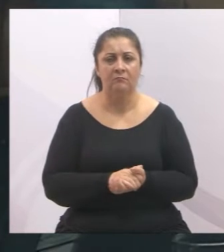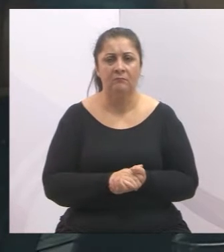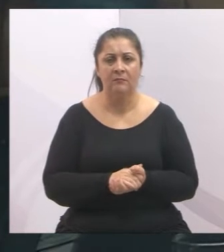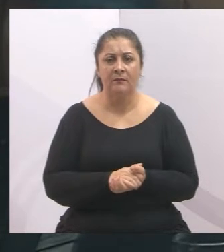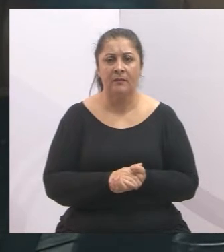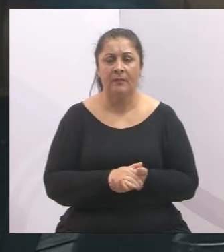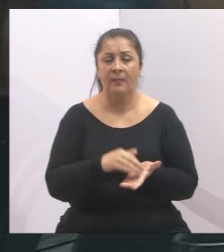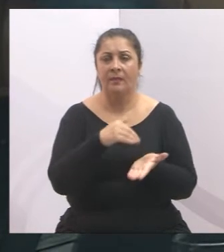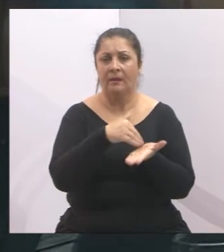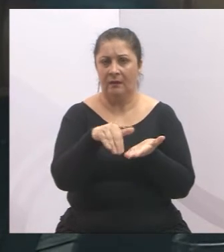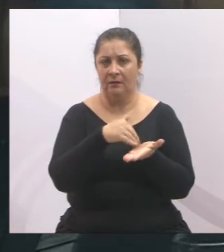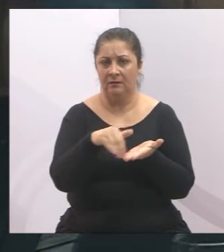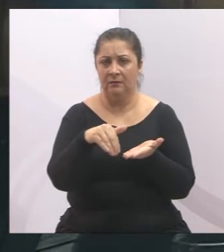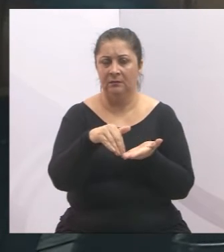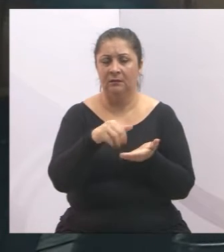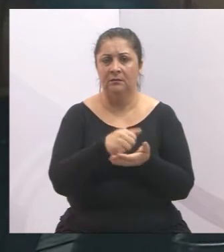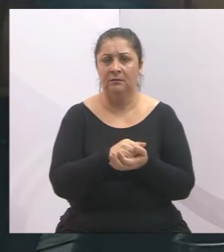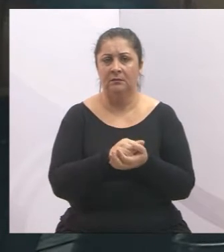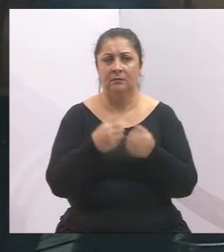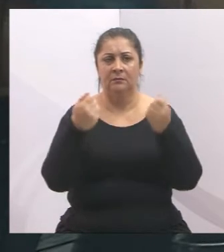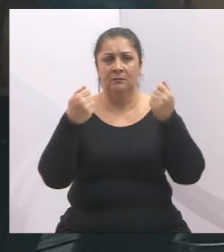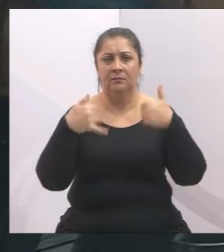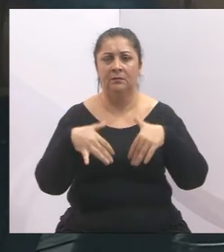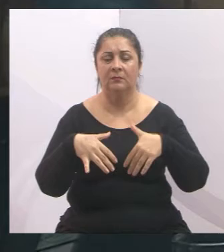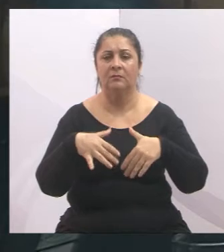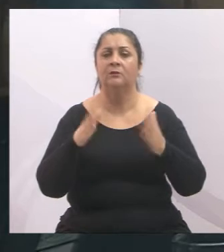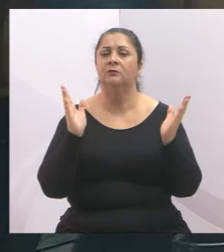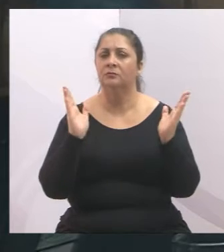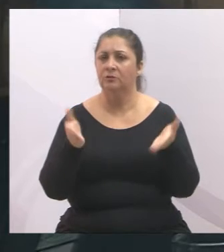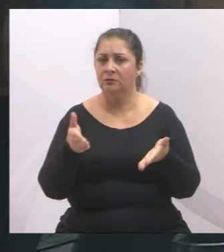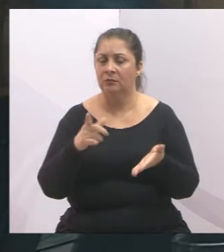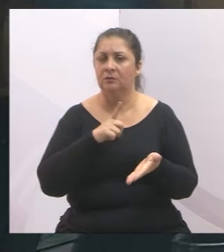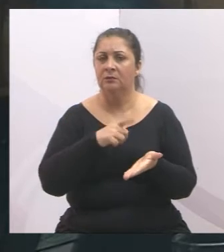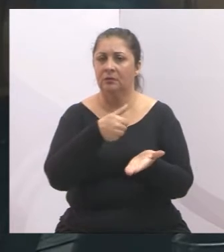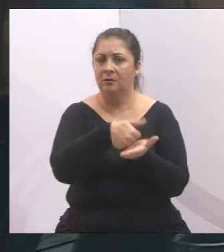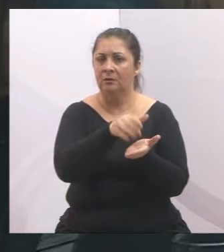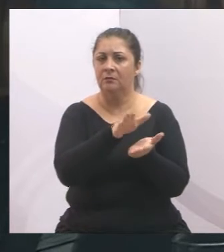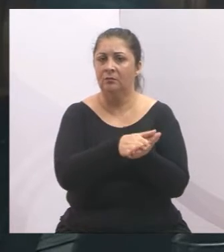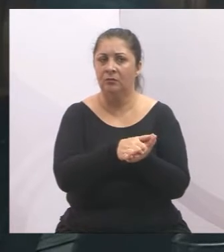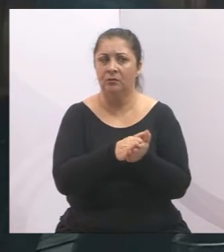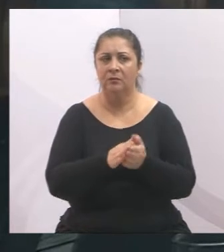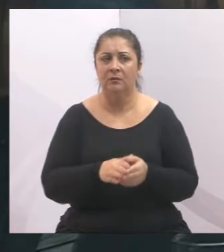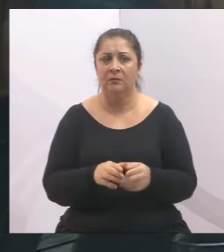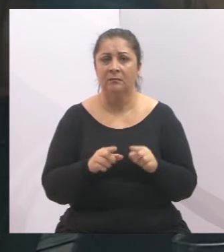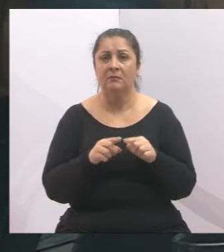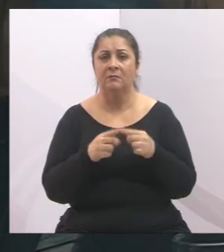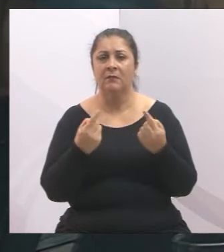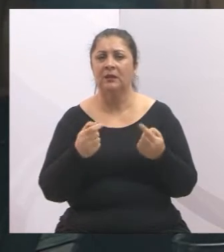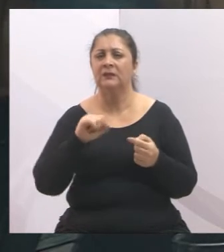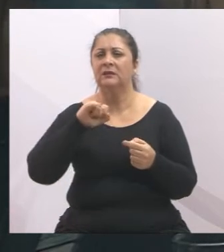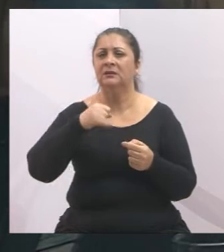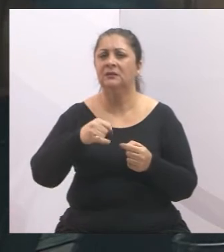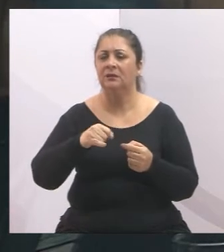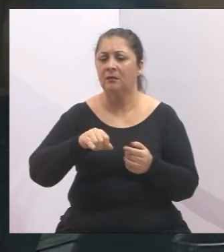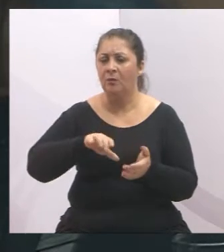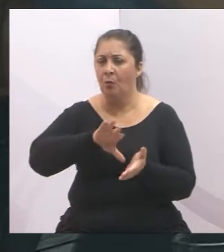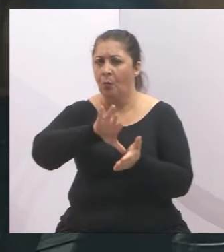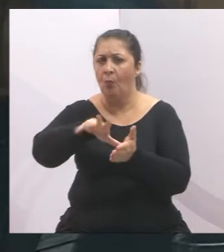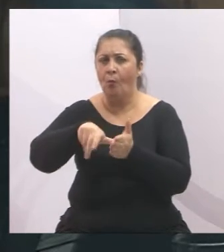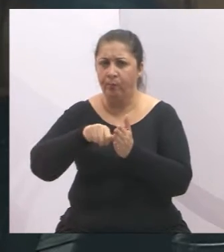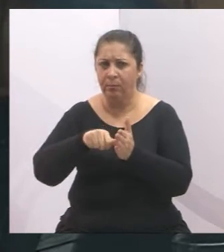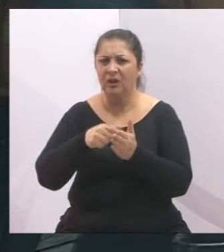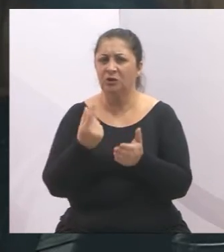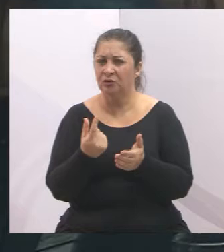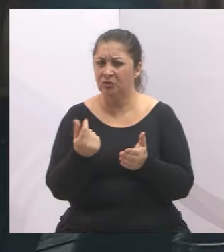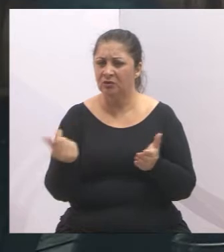que aplicou a penalidade por conta de alguns desvios da empresa, mas se esses desvios se protelam no tempo,